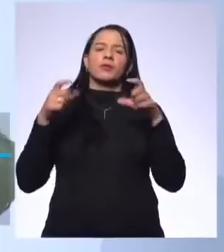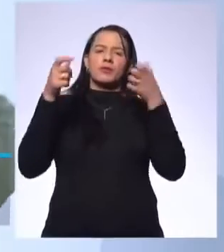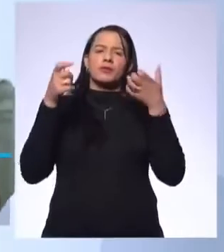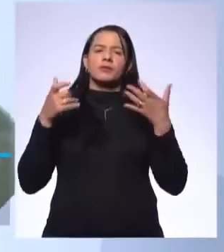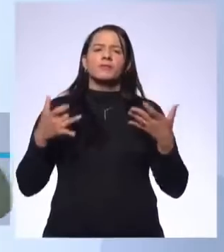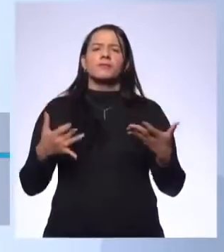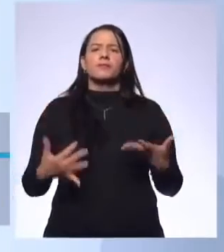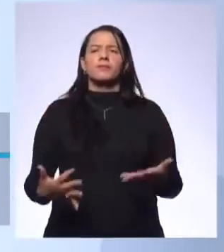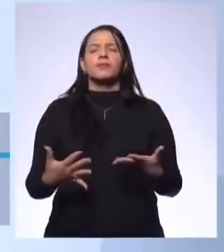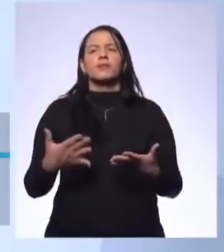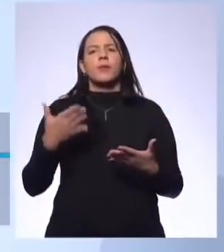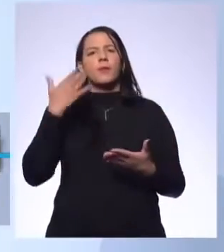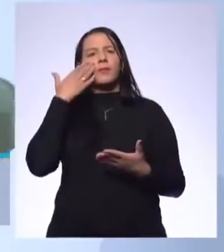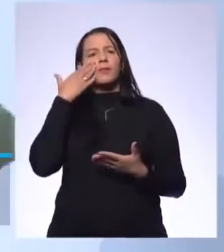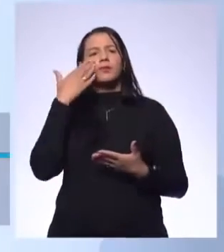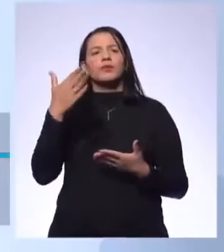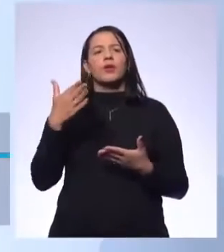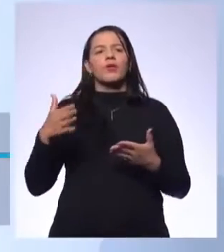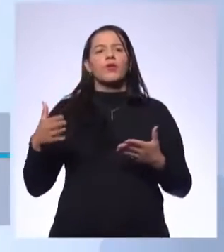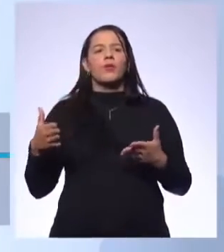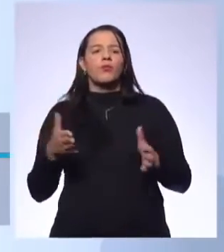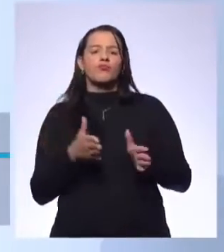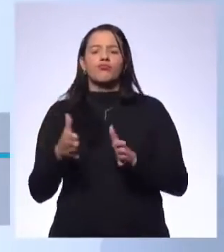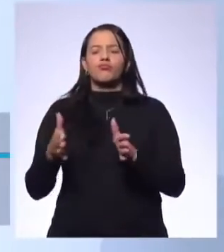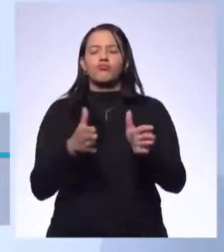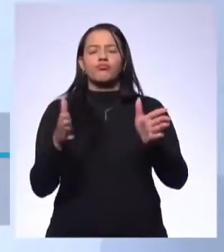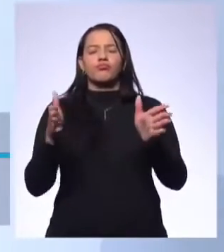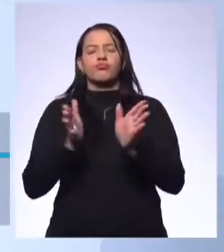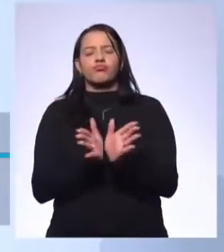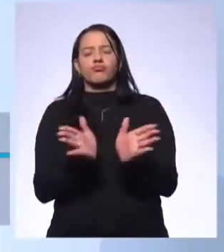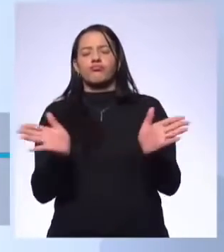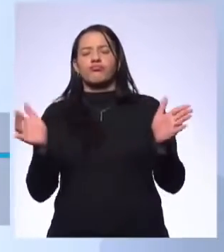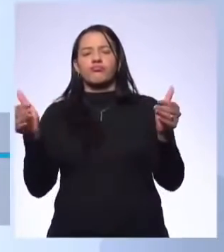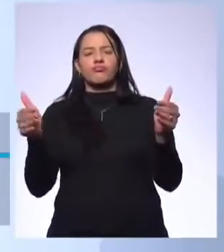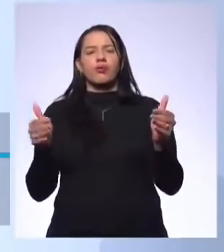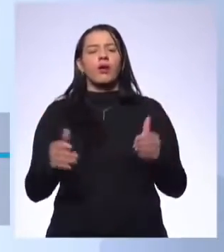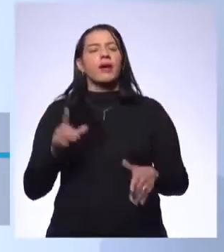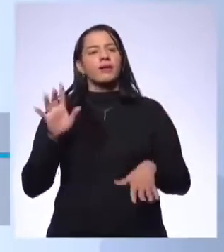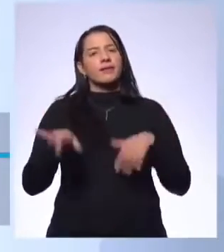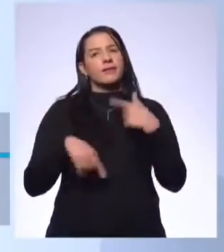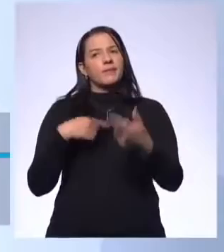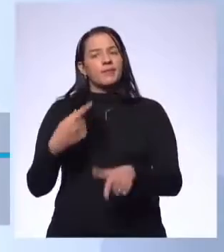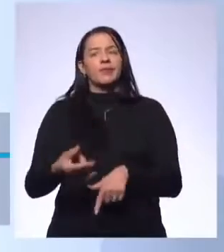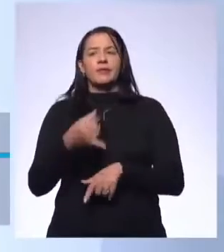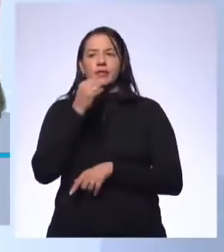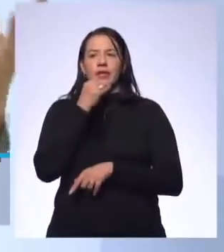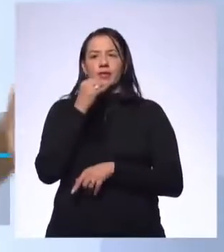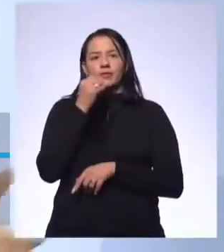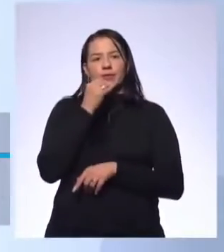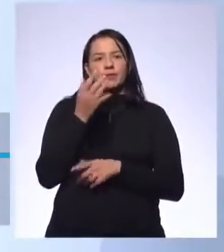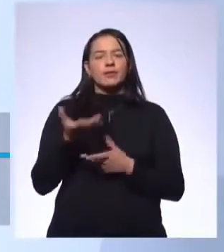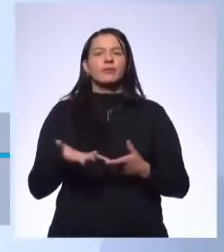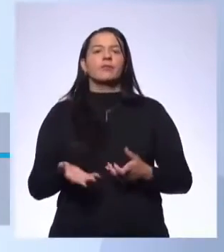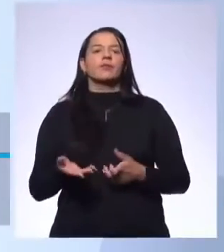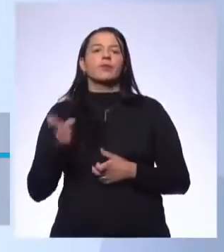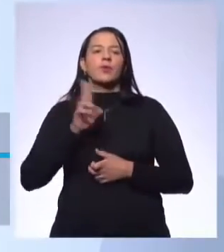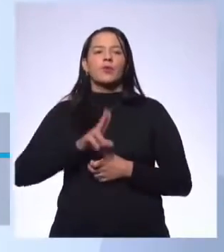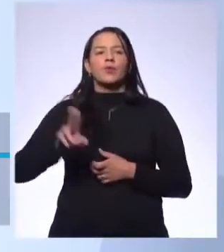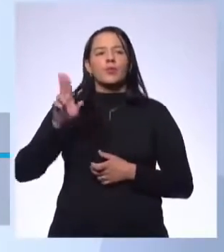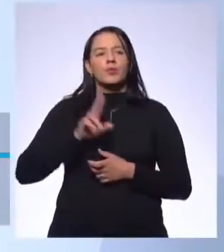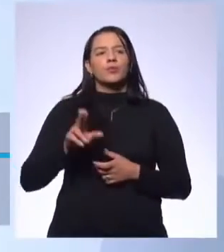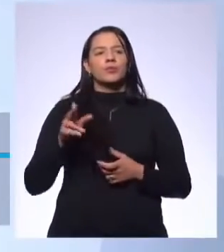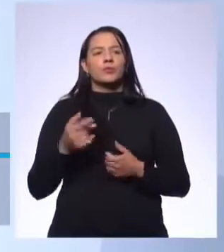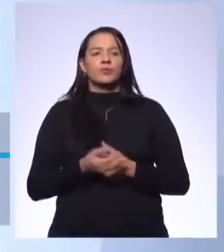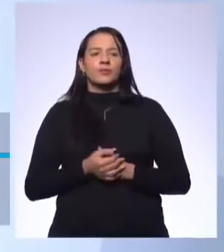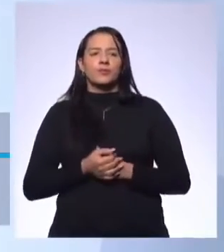ali sempre mostra os caminhos que você vai percorrer, aí depois você dá uma exemplificação, você sempre se usa de exemplos,